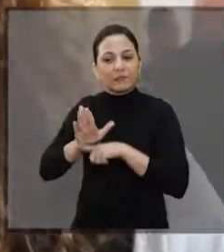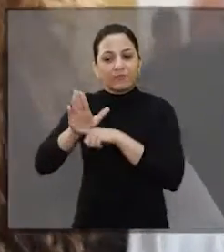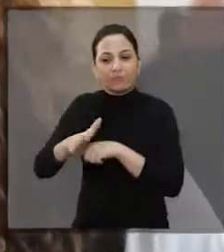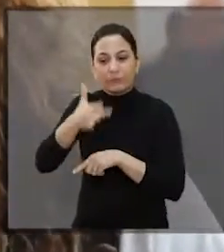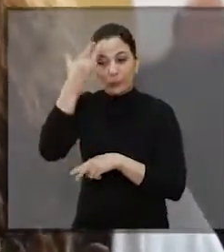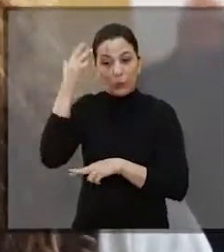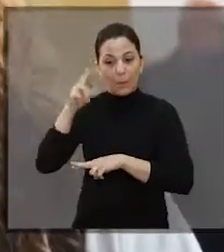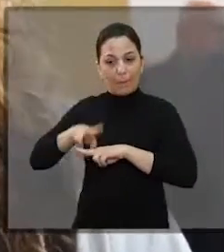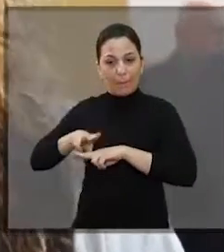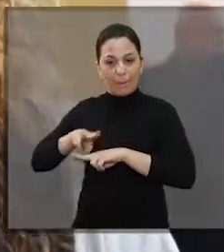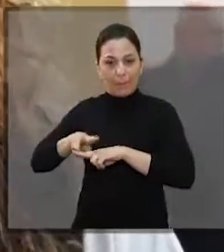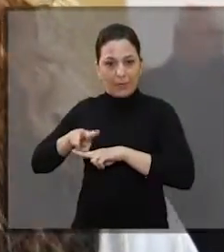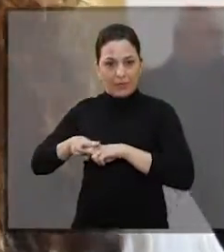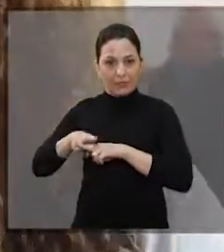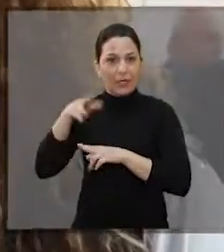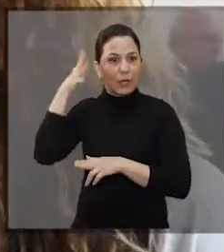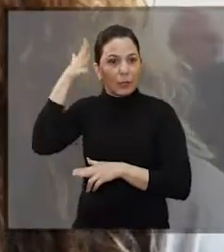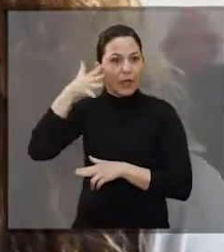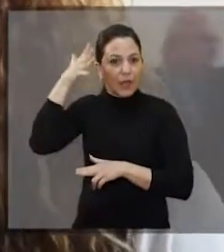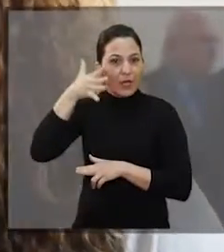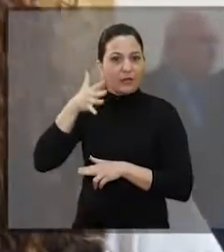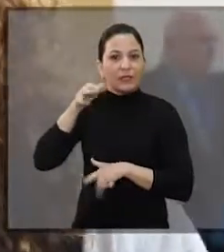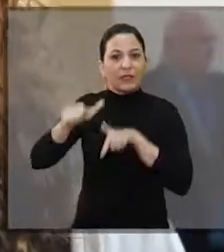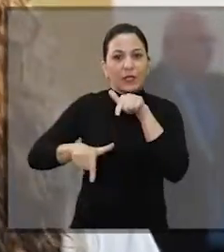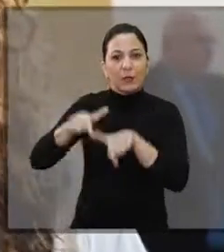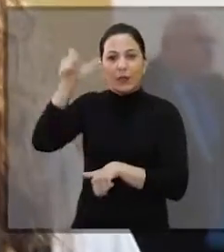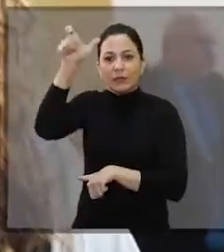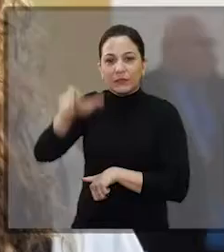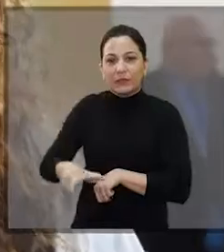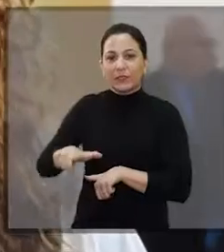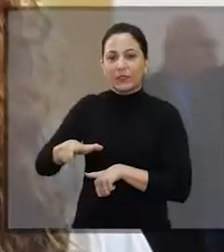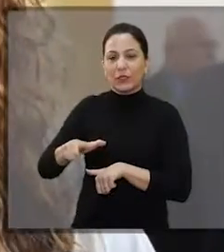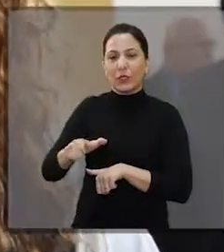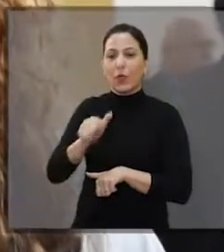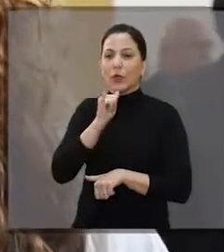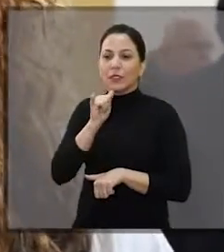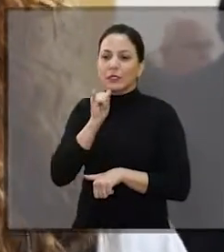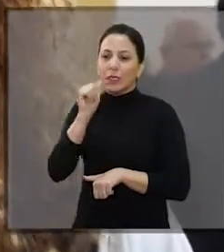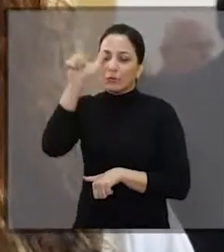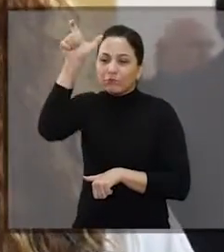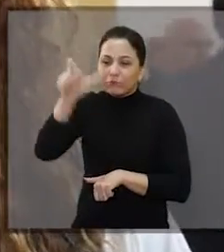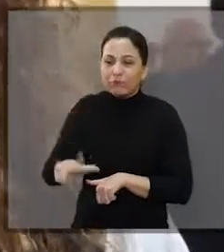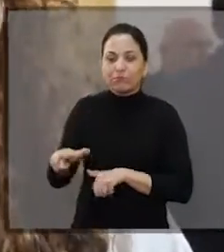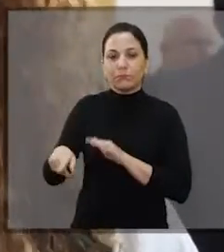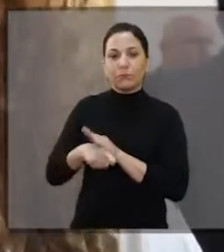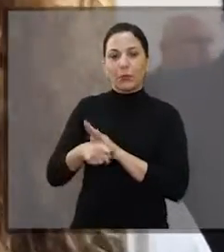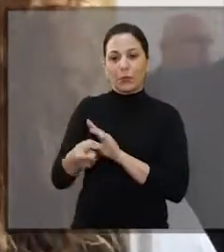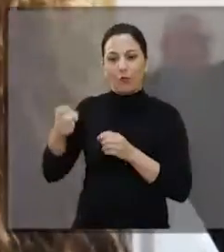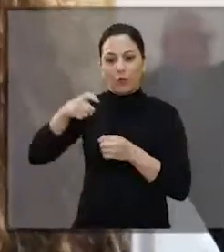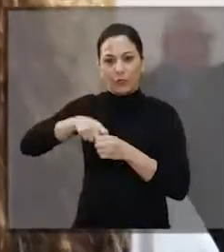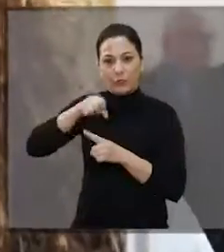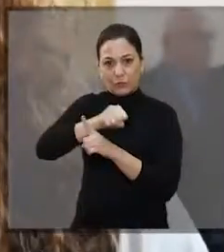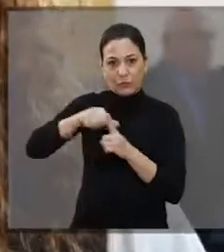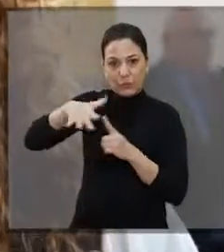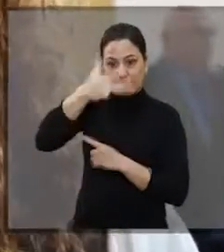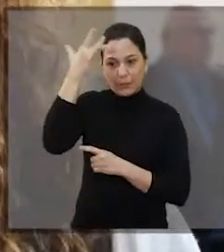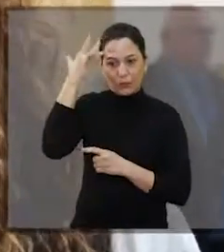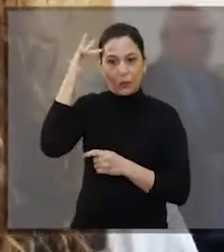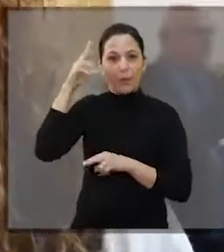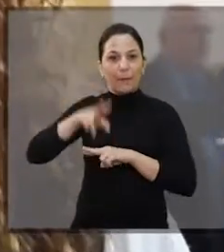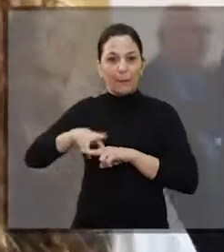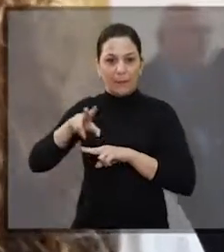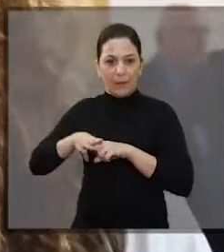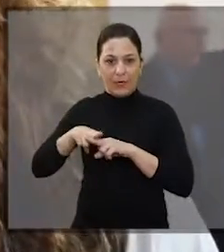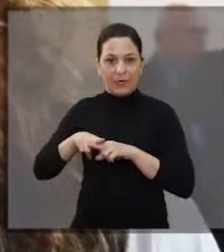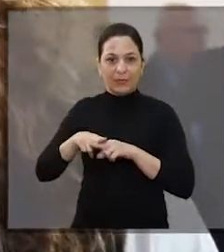têm agido em relação aos reclusos. Então, essa jornada é um modelo para o Brasil todo de cidadania, exatamente cidadania, e de